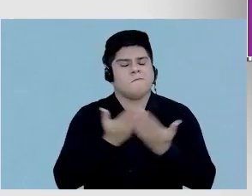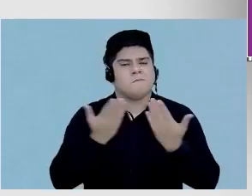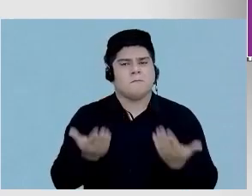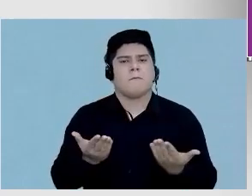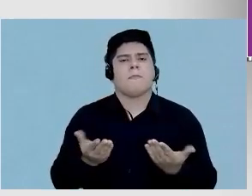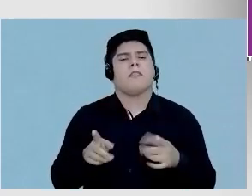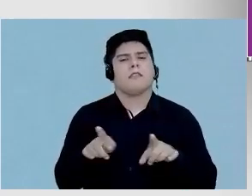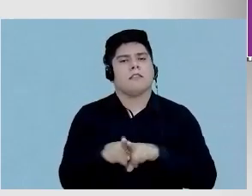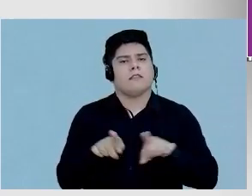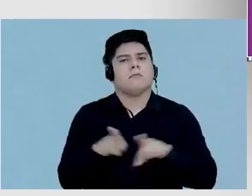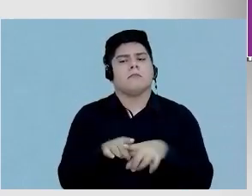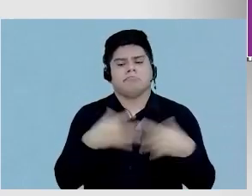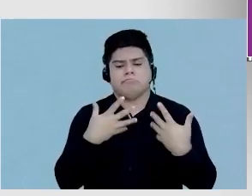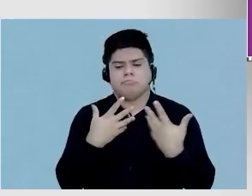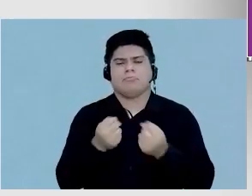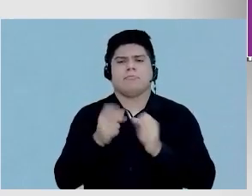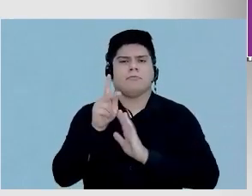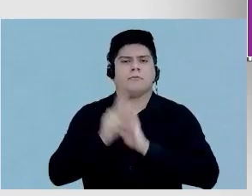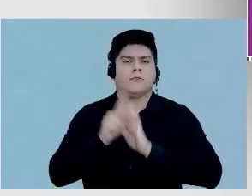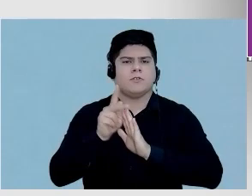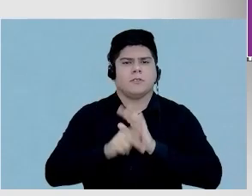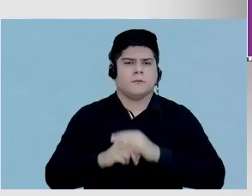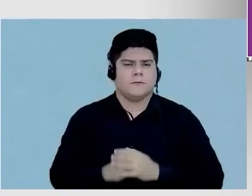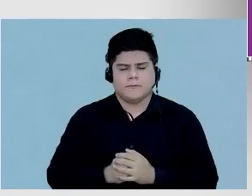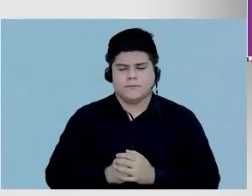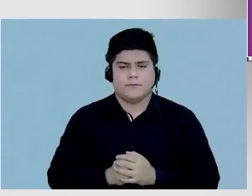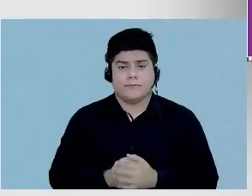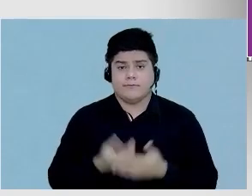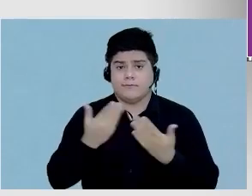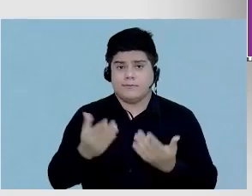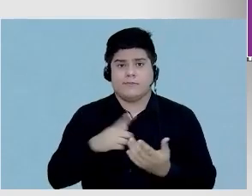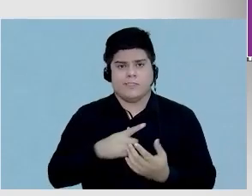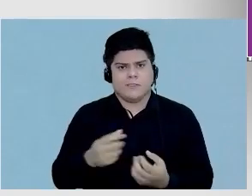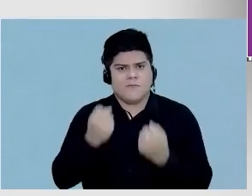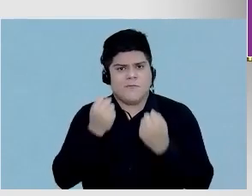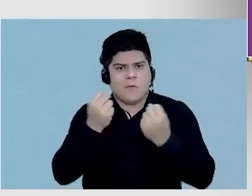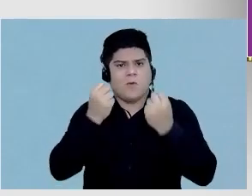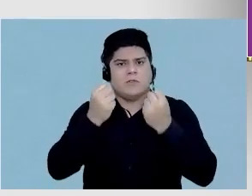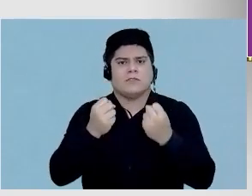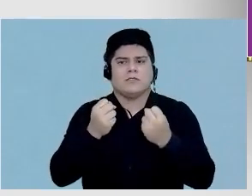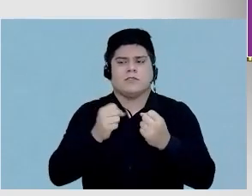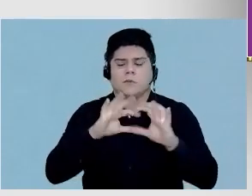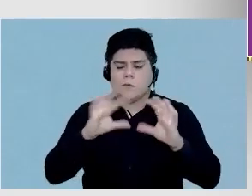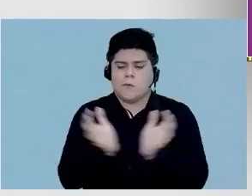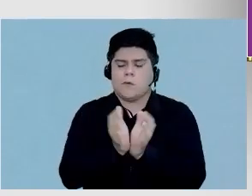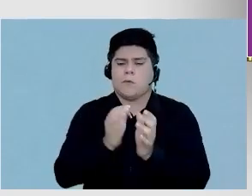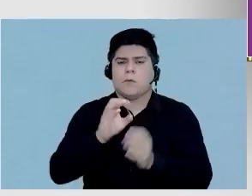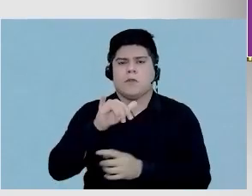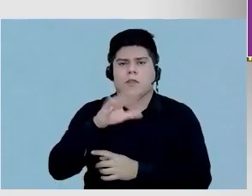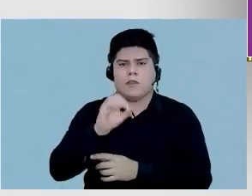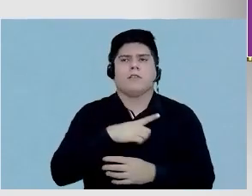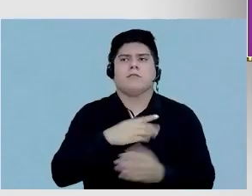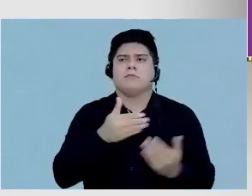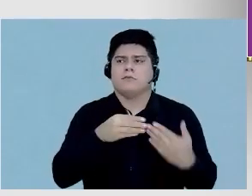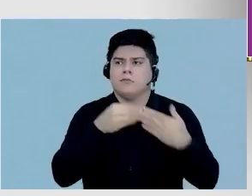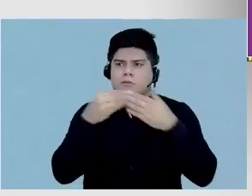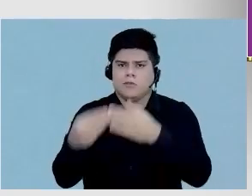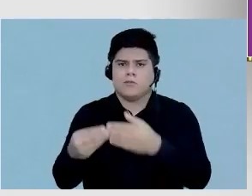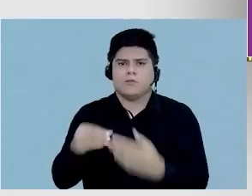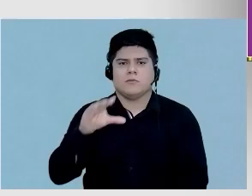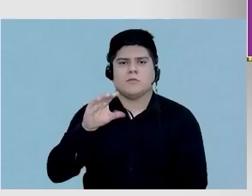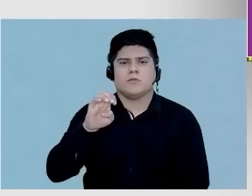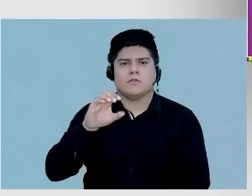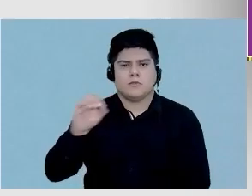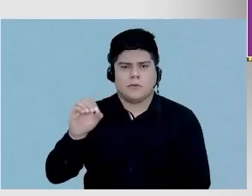também embarcaram no projeto. E com essa força do corpo clínico, a gente trouxe para o CEO e o Marco